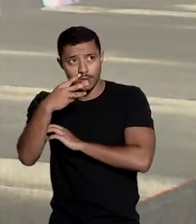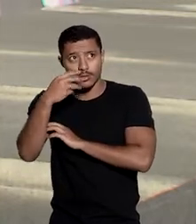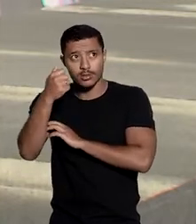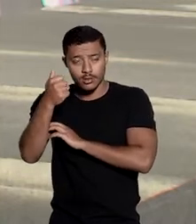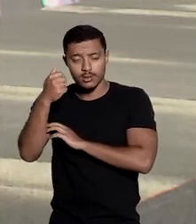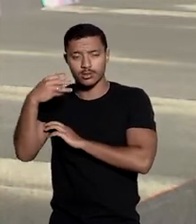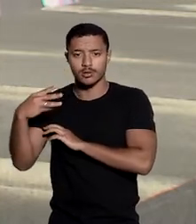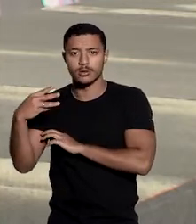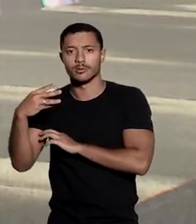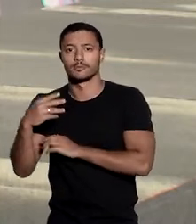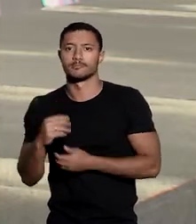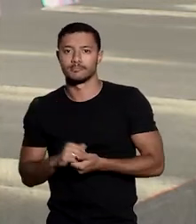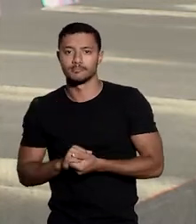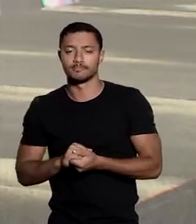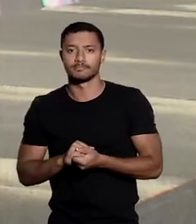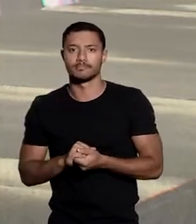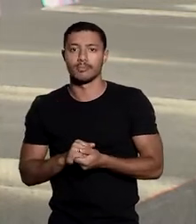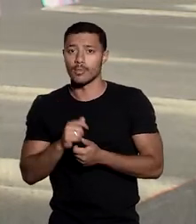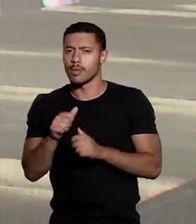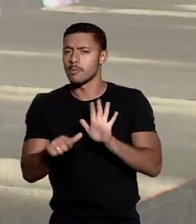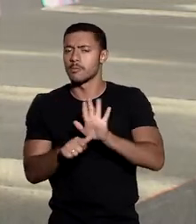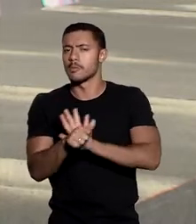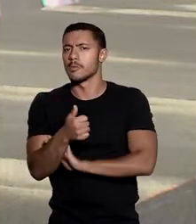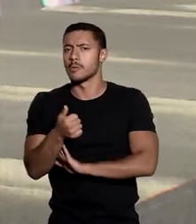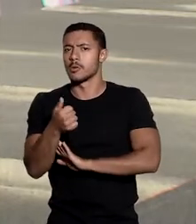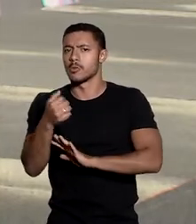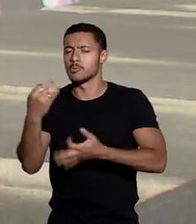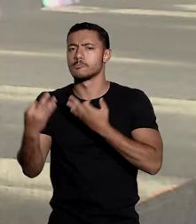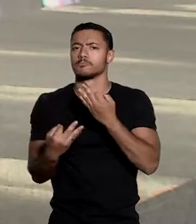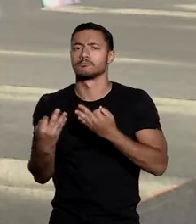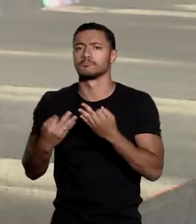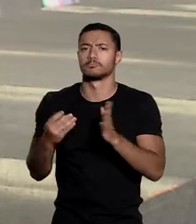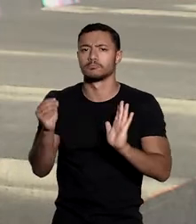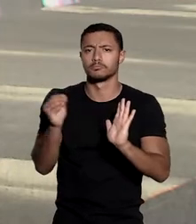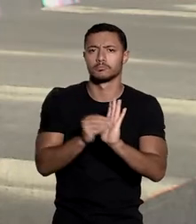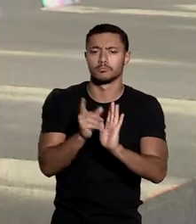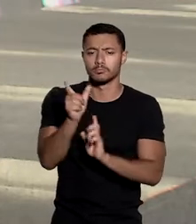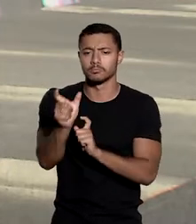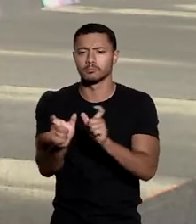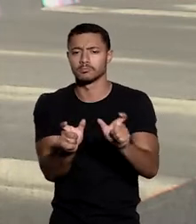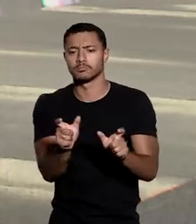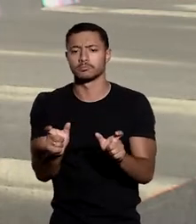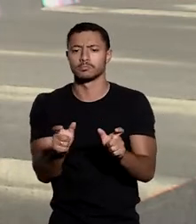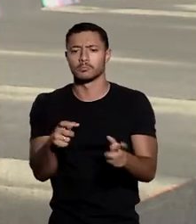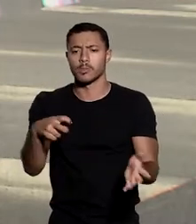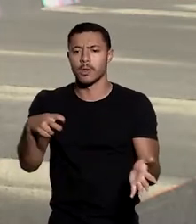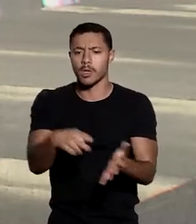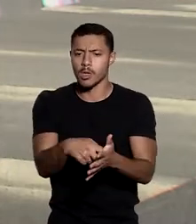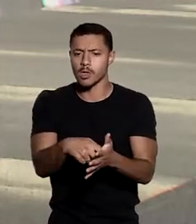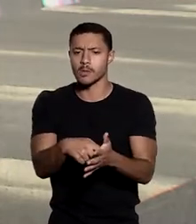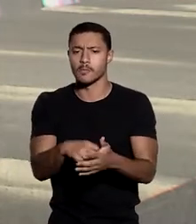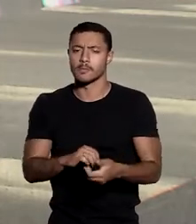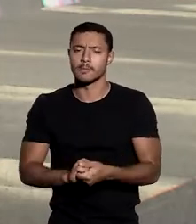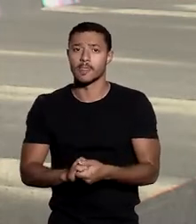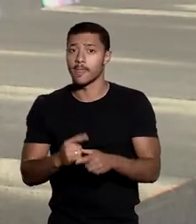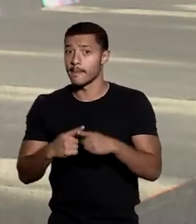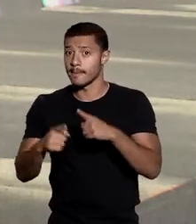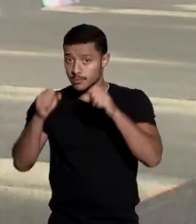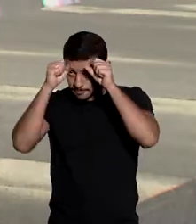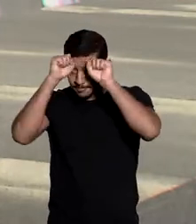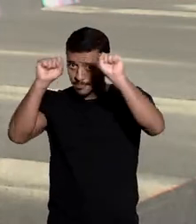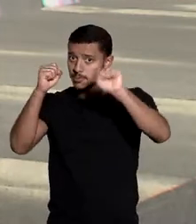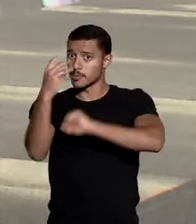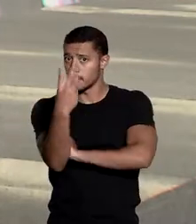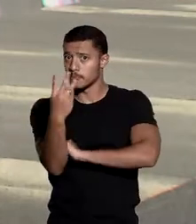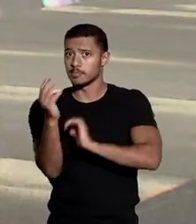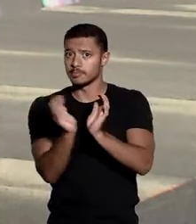1991. Em primeiro grau, o juiz havia enquadrado os réus em estelionato, mas o Tribunal Regional Federal da